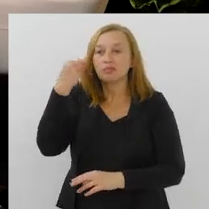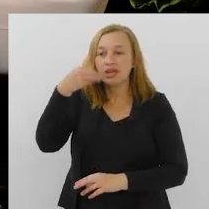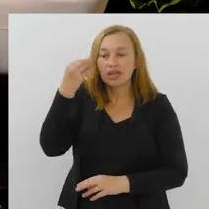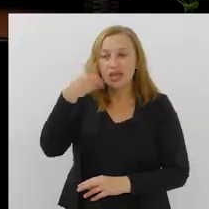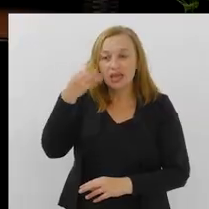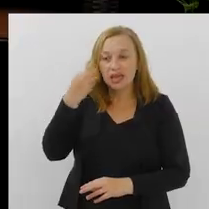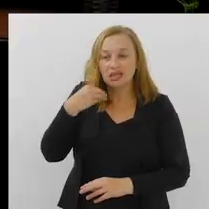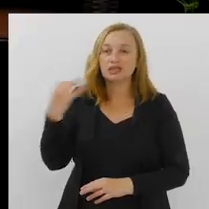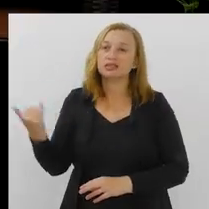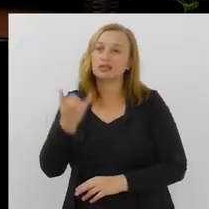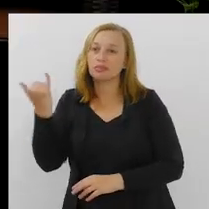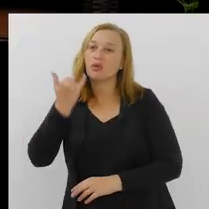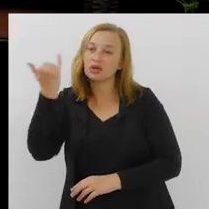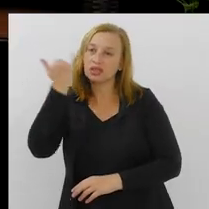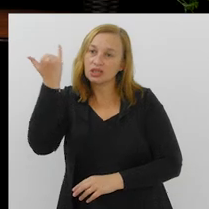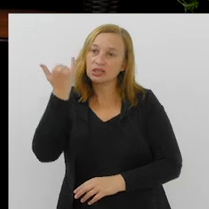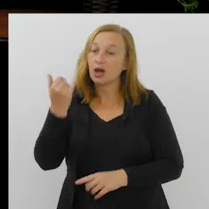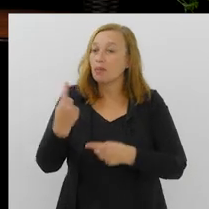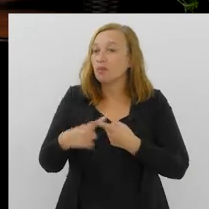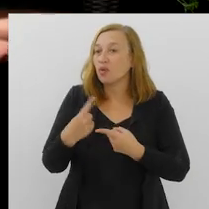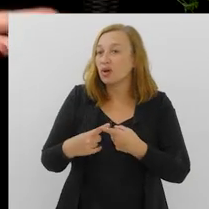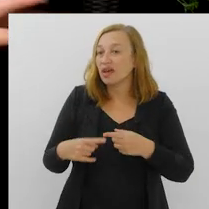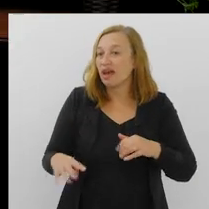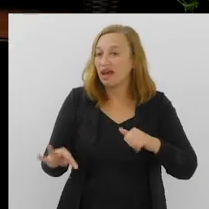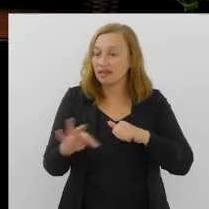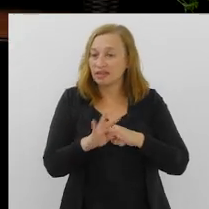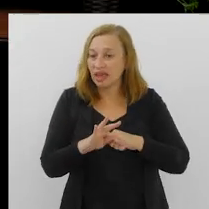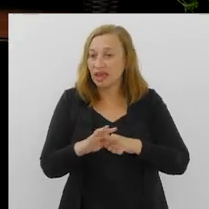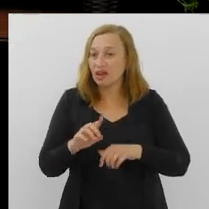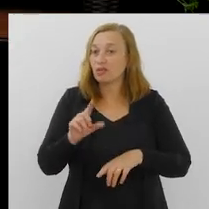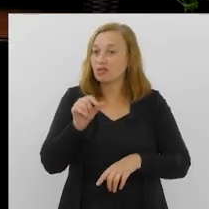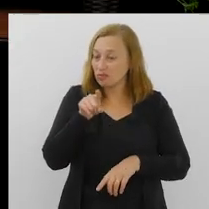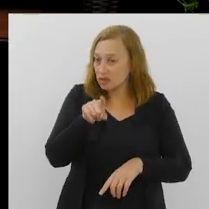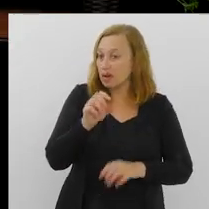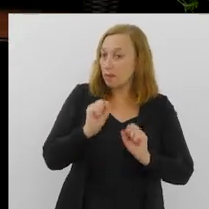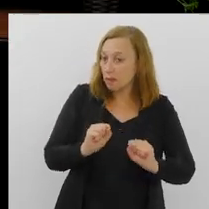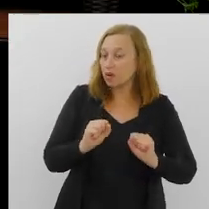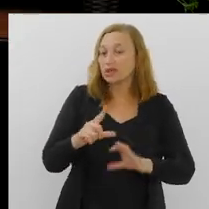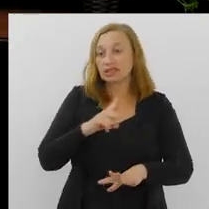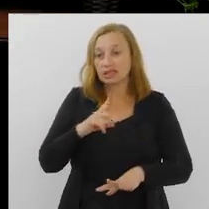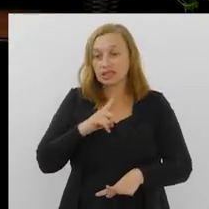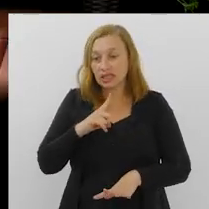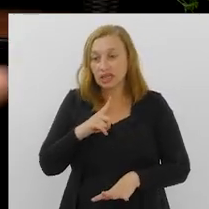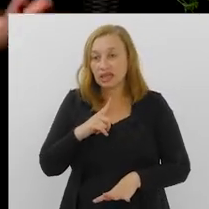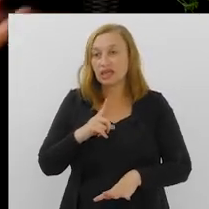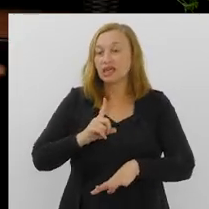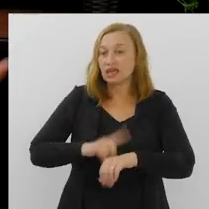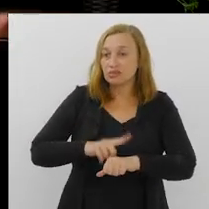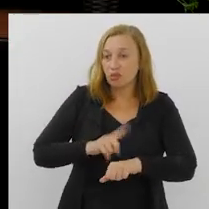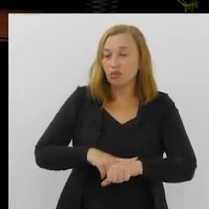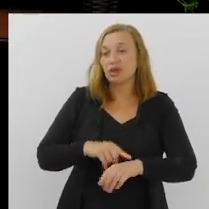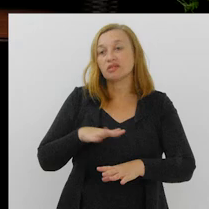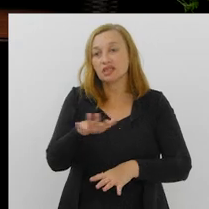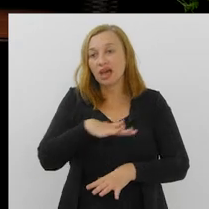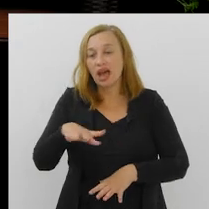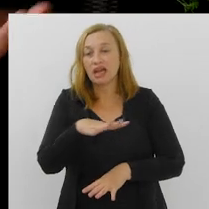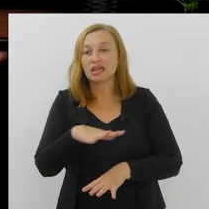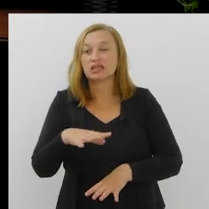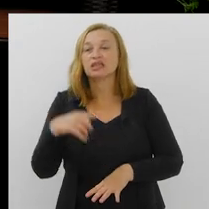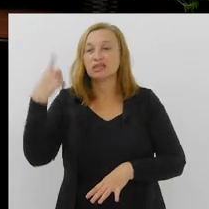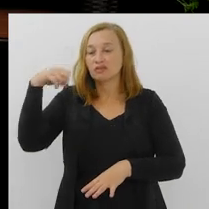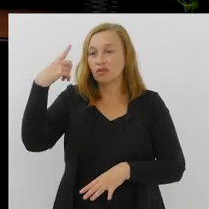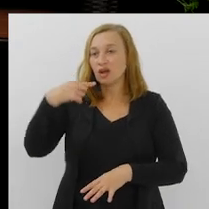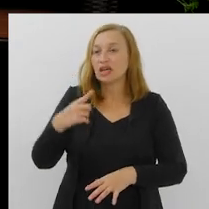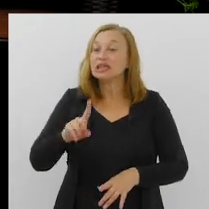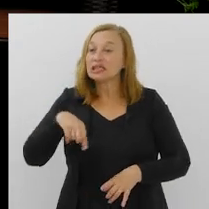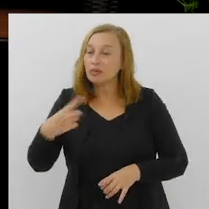uma estrada sólida, sem te estude, porque a técnica é o mínimo que você pode ter nesse momento, nesse recorte do